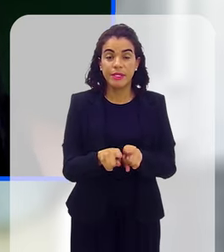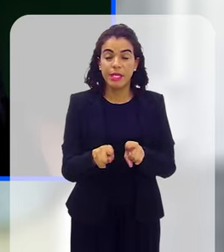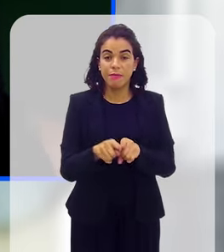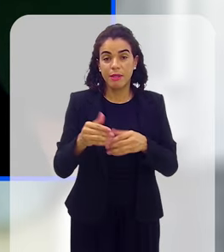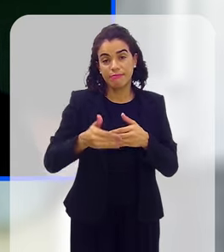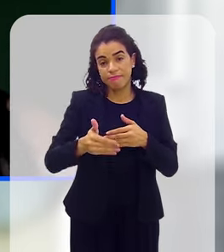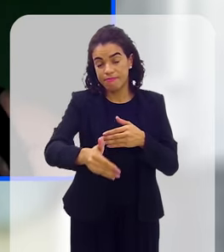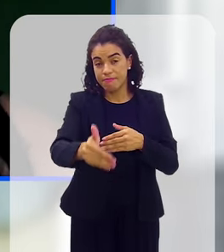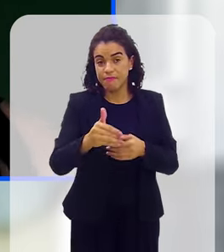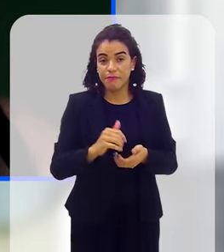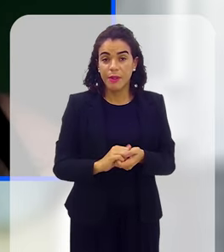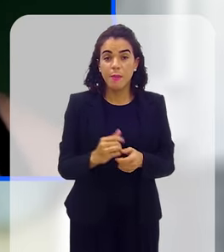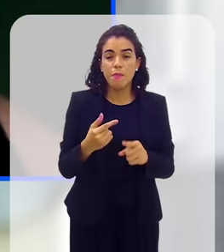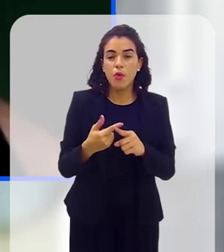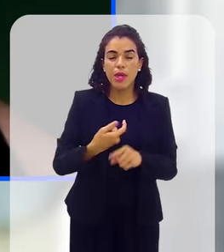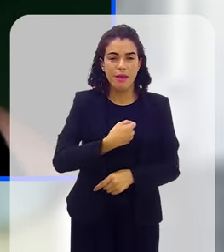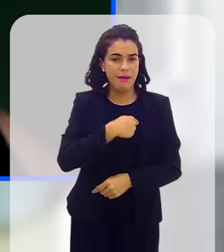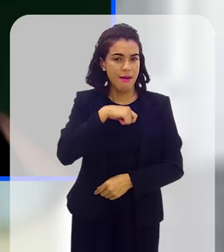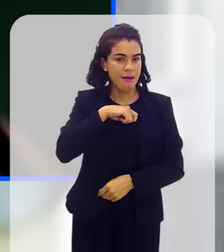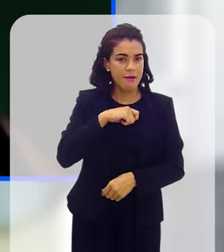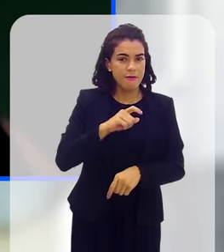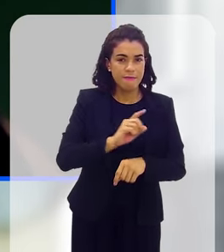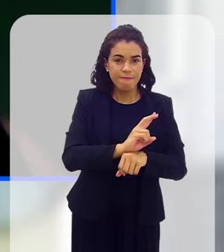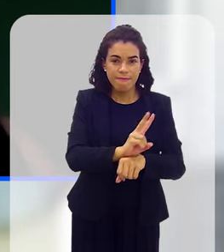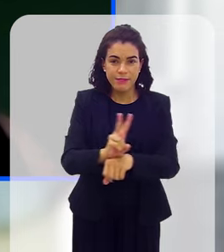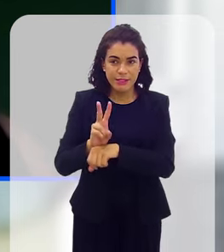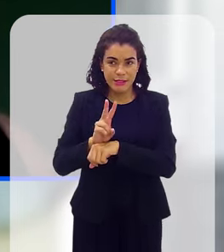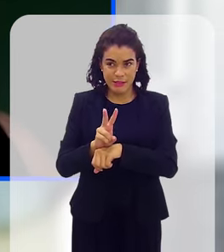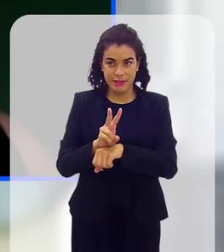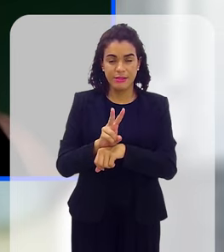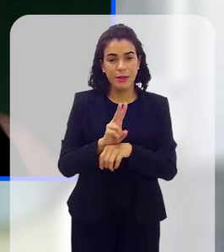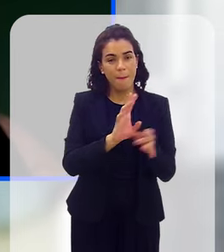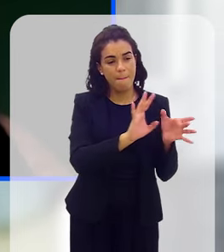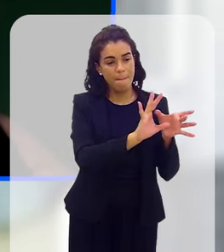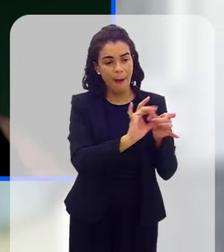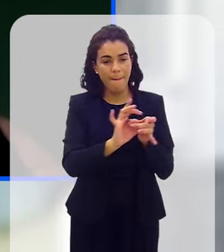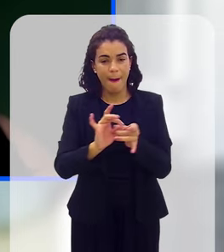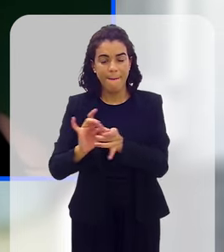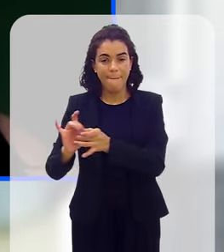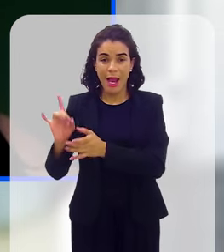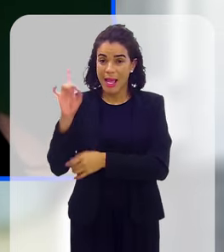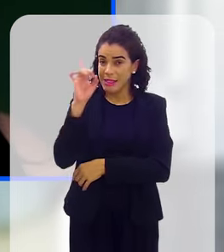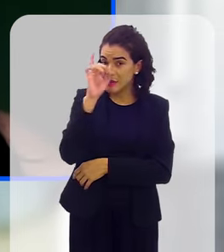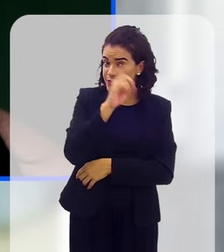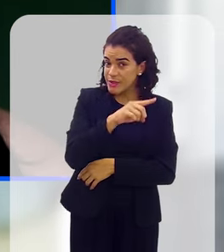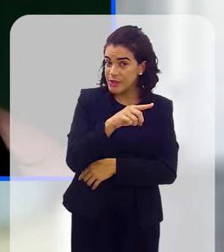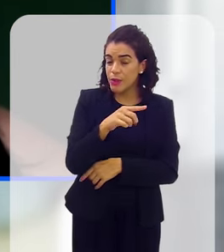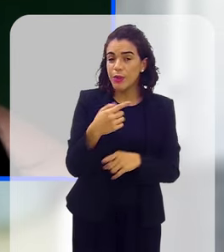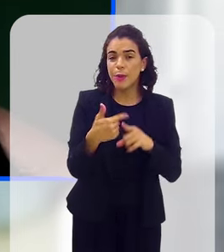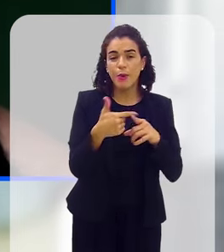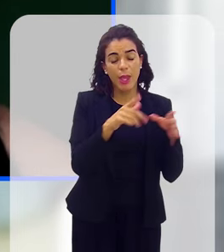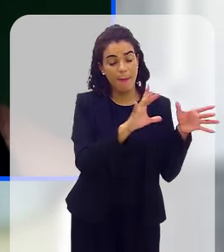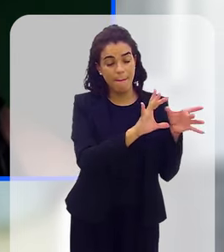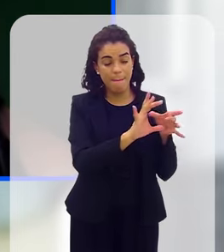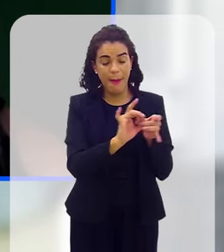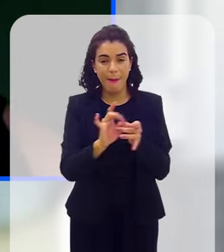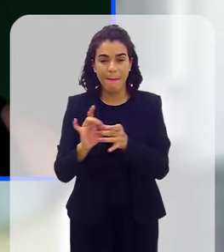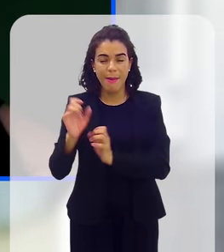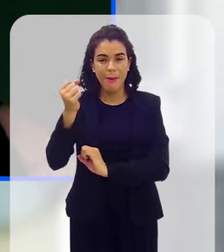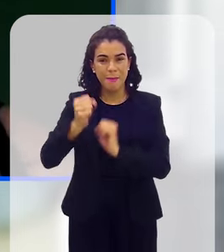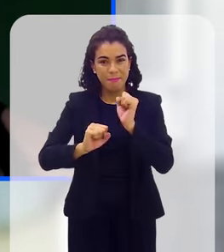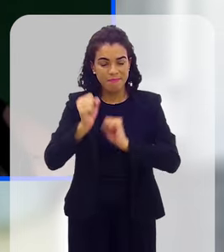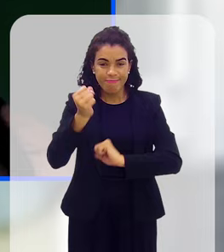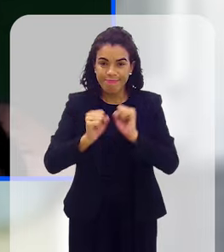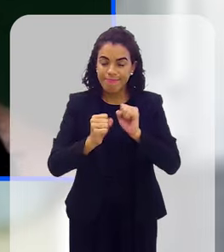diante, porque a fiscalização da cadeia ela é muito difícil, porque a cadeia produtiva ela é muito ampla,